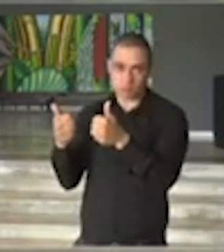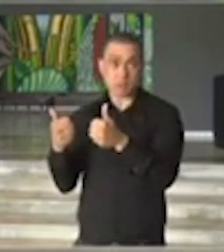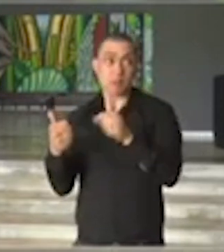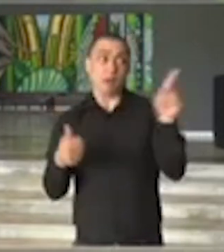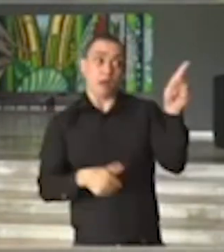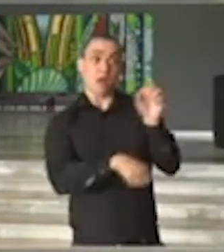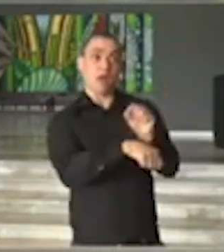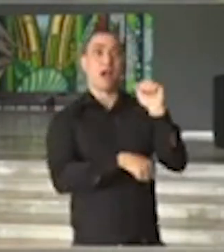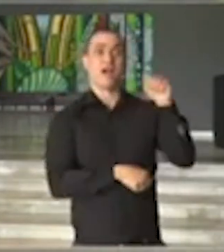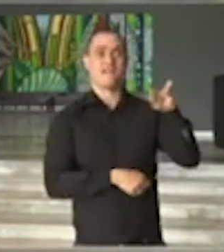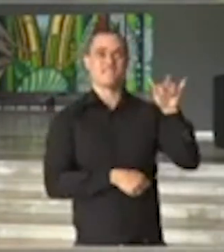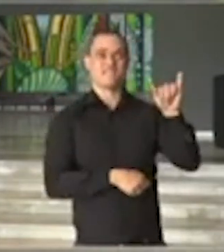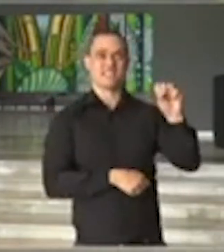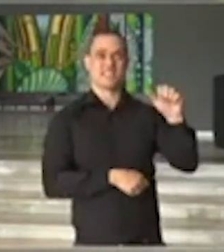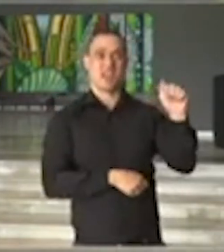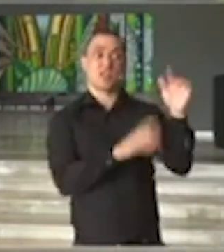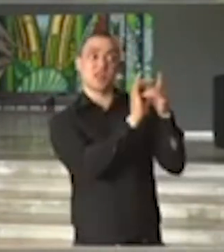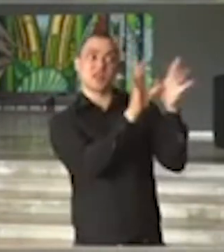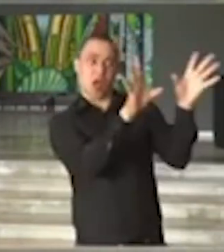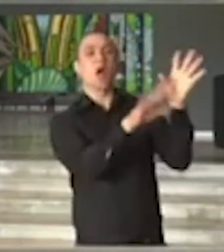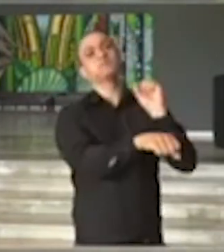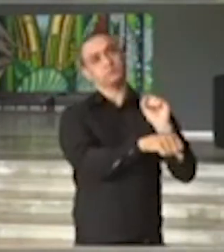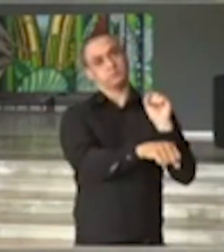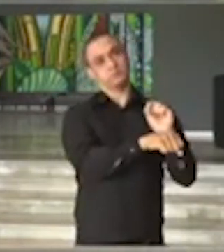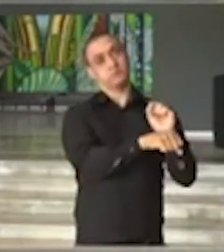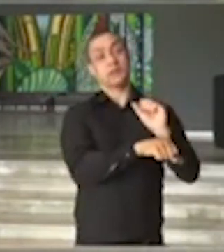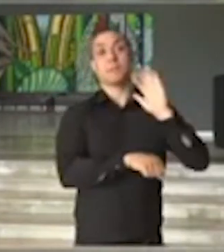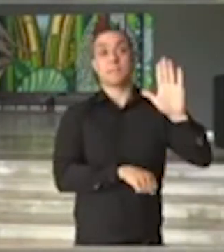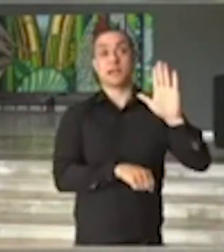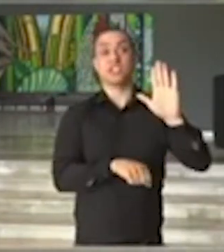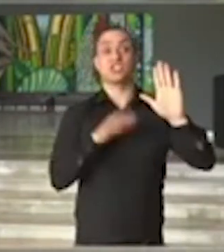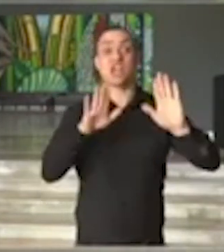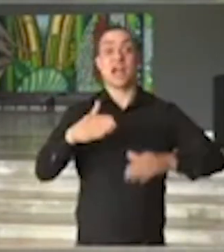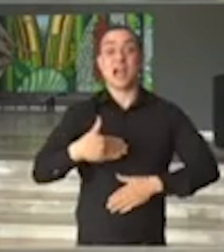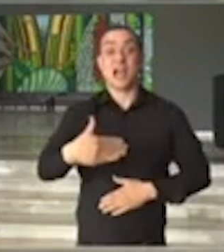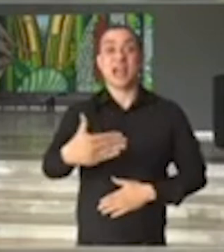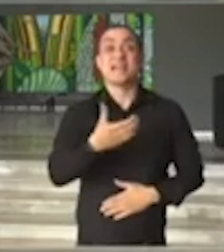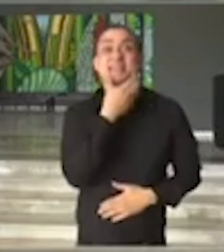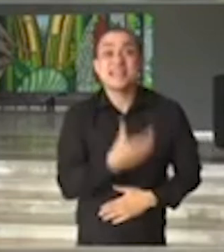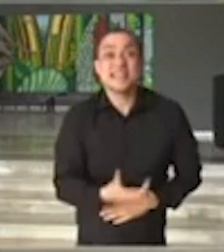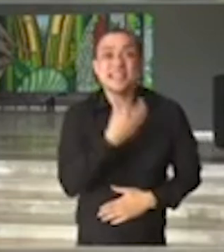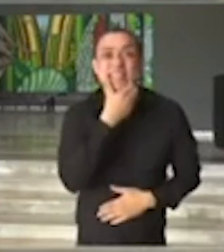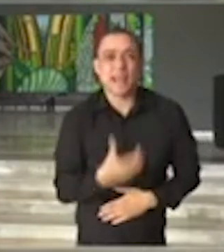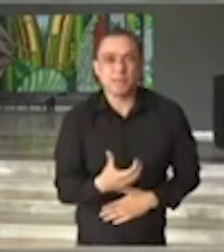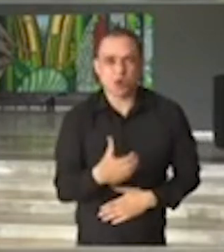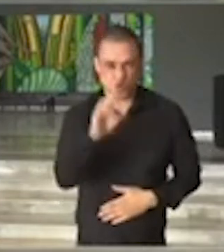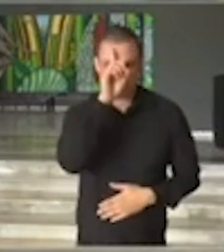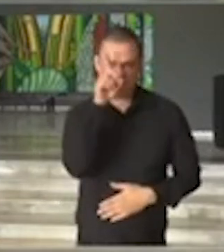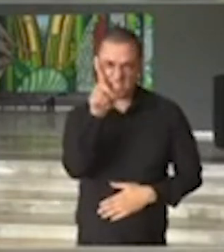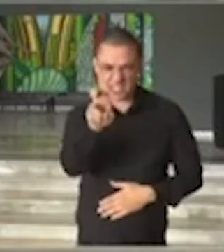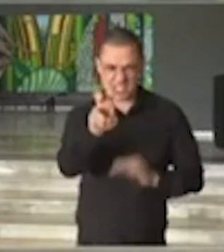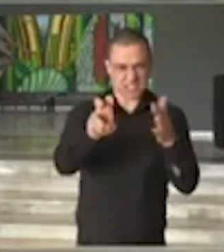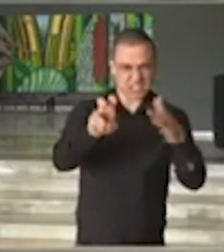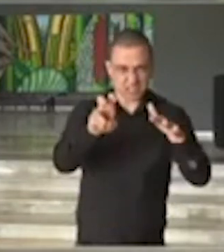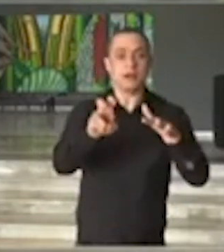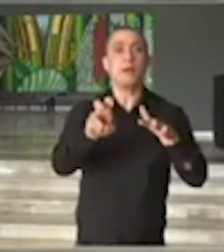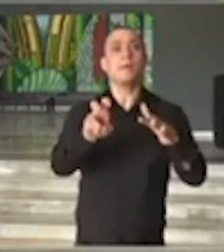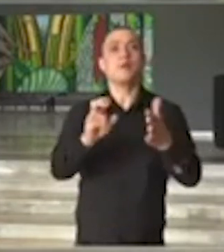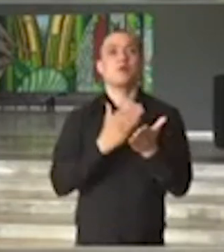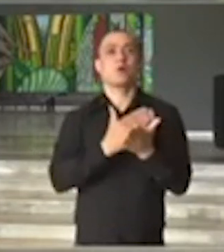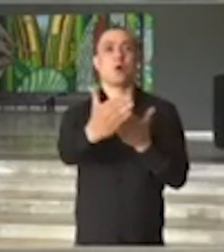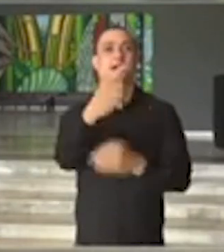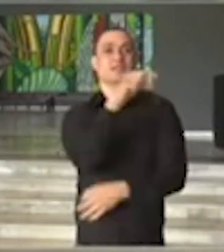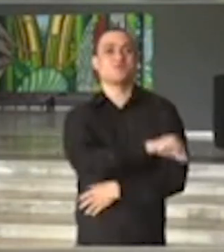aprovação da Anvisa. Mas já em dezembro, na segunda quinzena, poderemos iniciar a